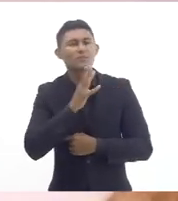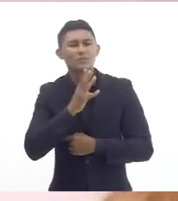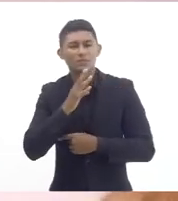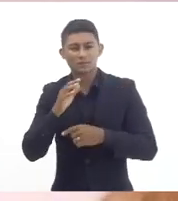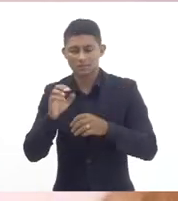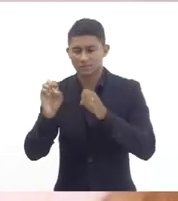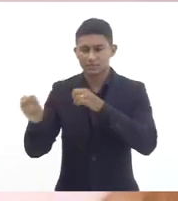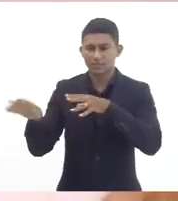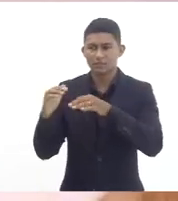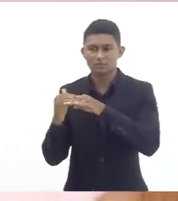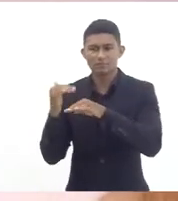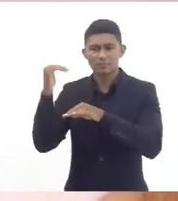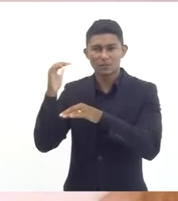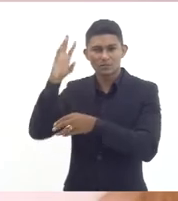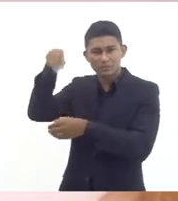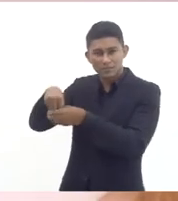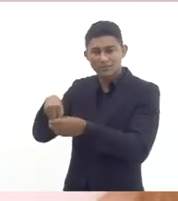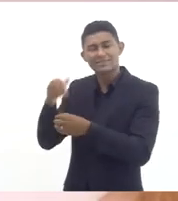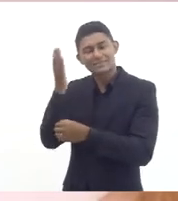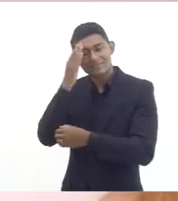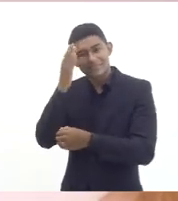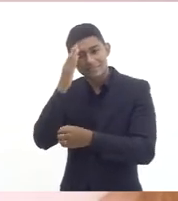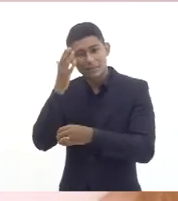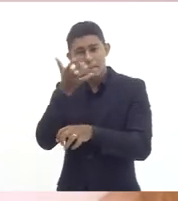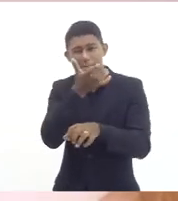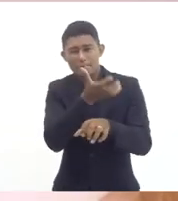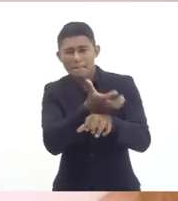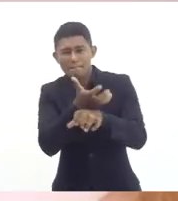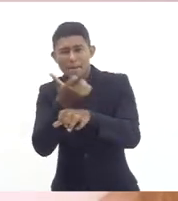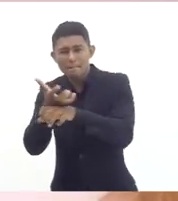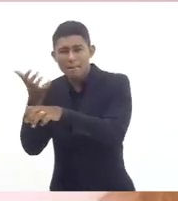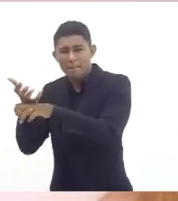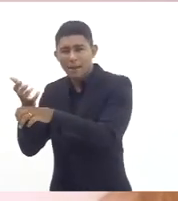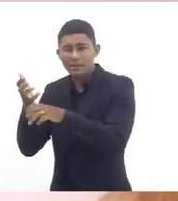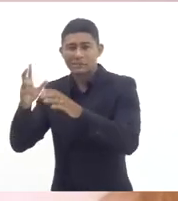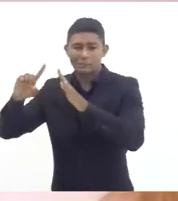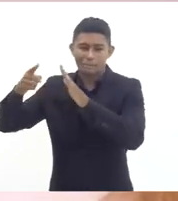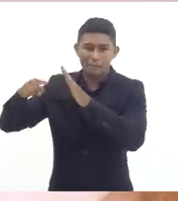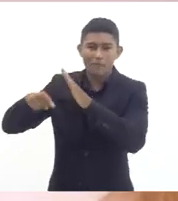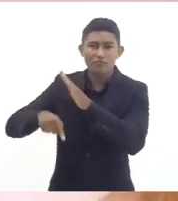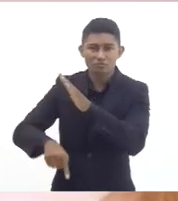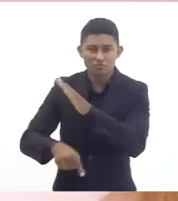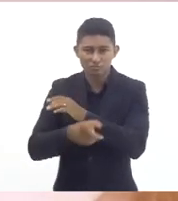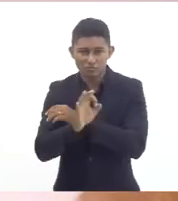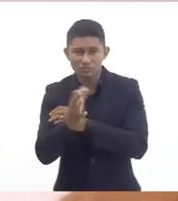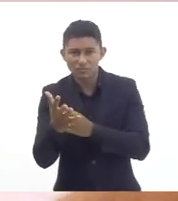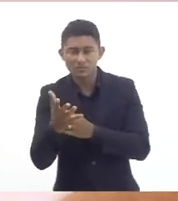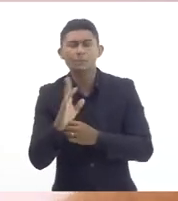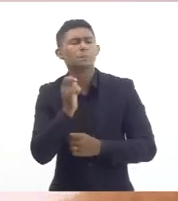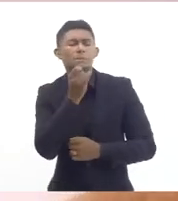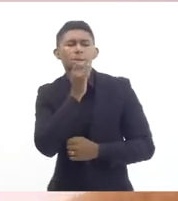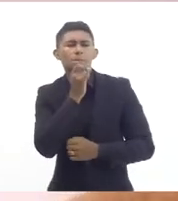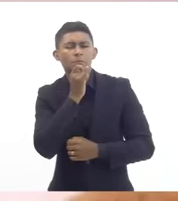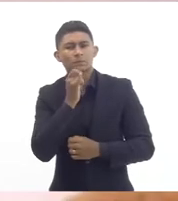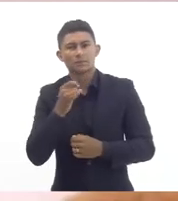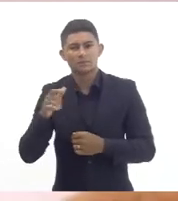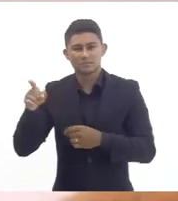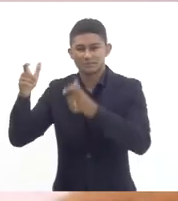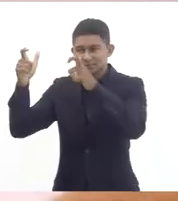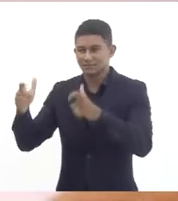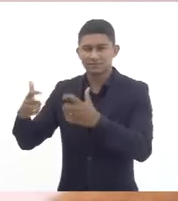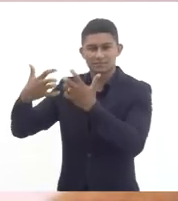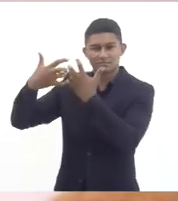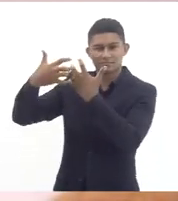onde o grau de profundidade dentro das disciplinas tem que ser maior então você adaptar por exemplo no caso da Petrópolis